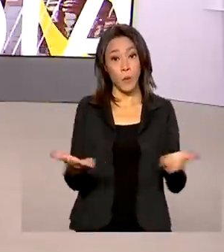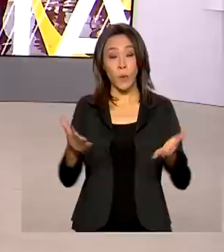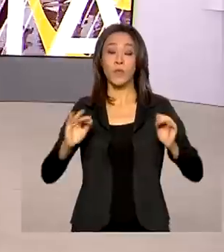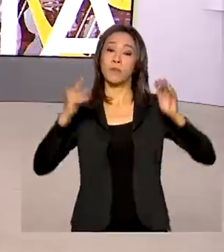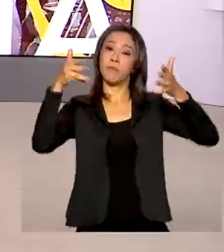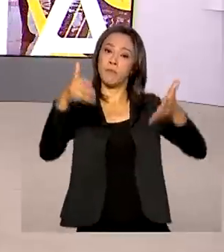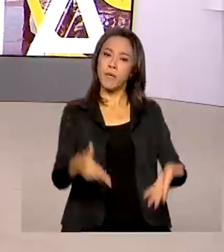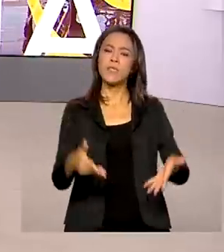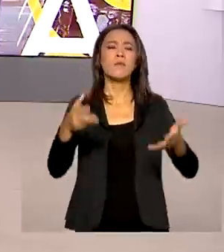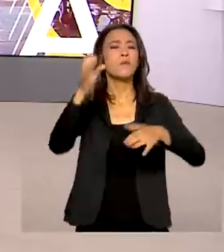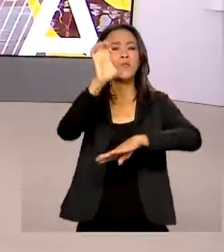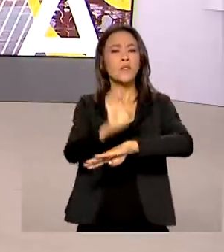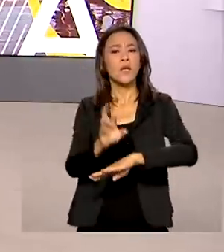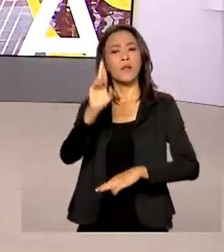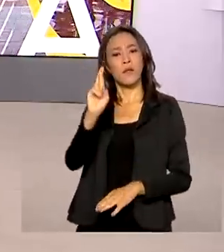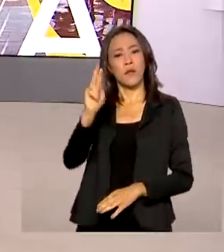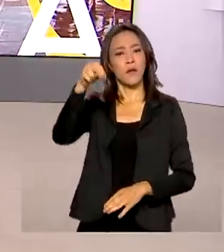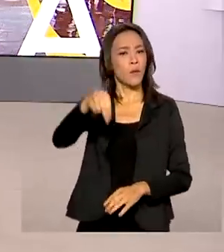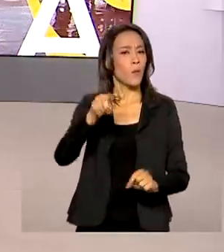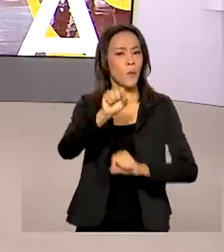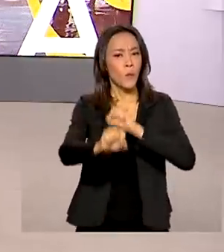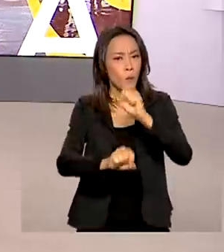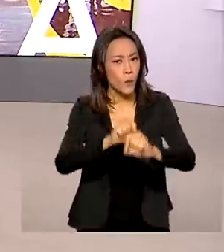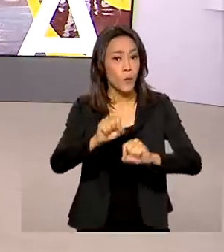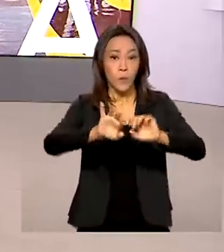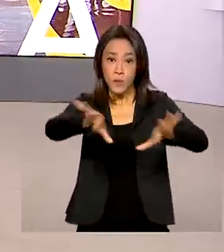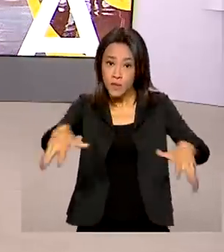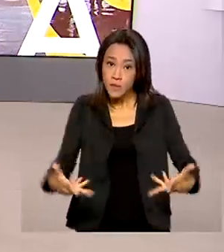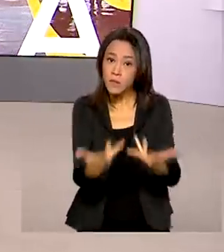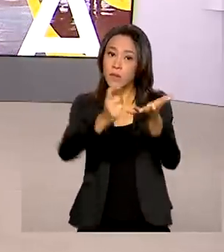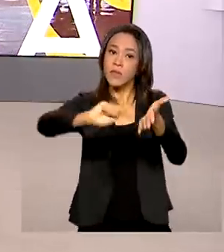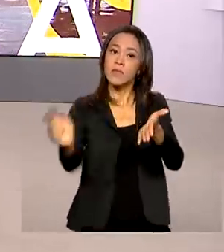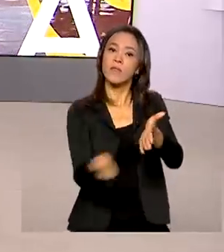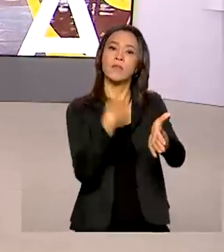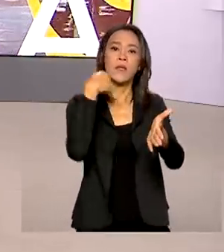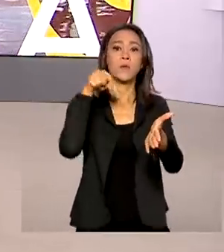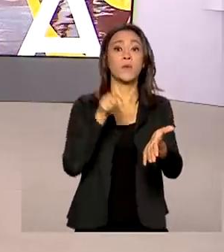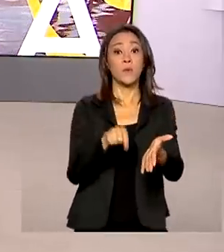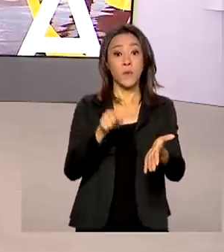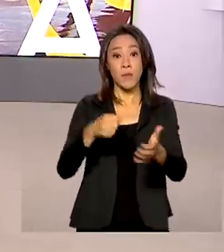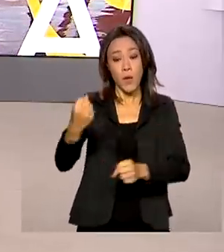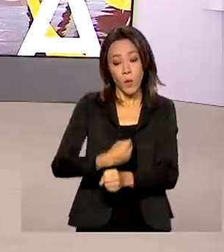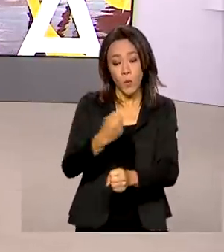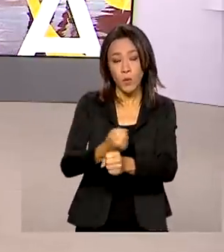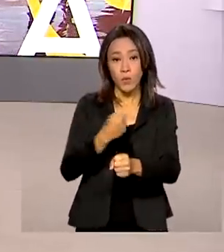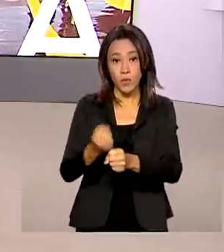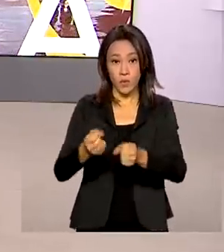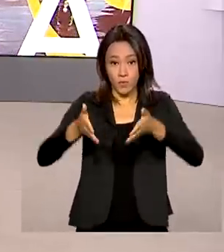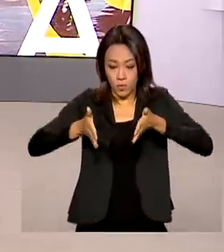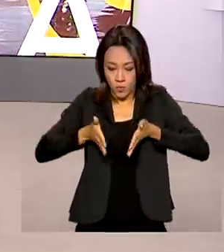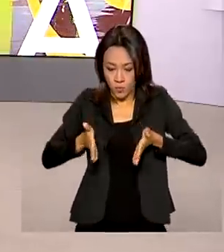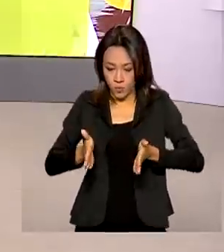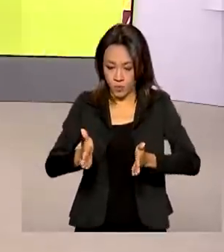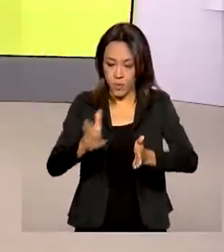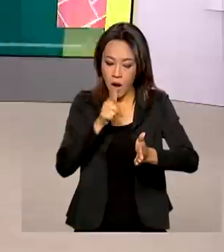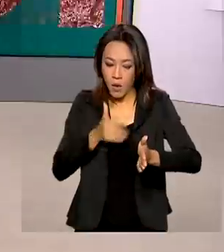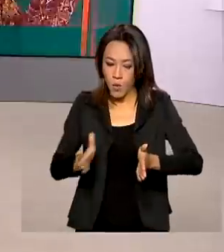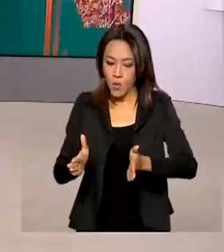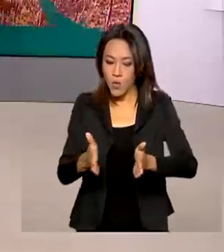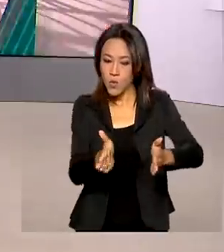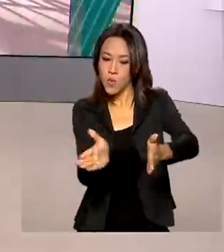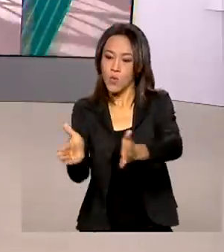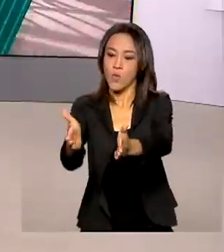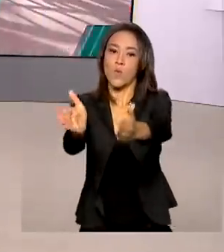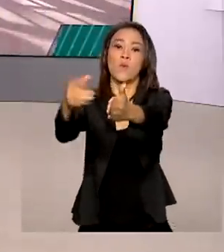Grande do Norte da cerimônia de assinatura de ordem de serviço para início das obras do ramal Apodi. A construção integra o eixo